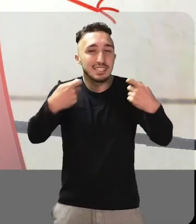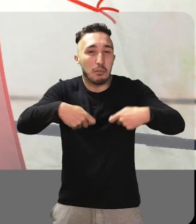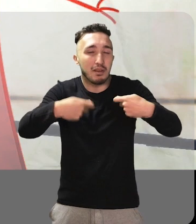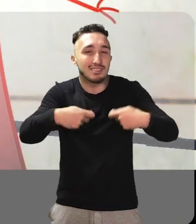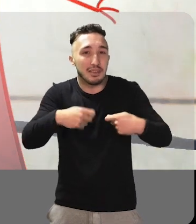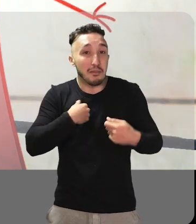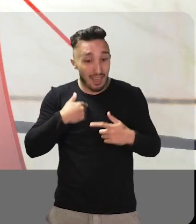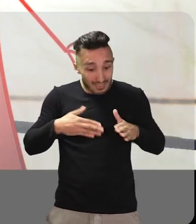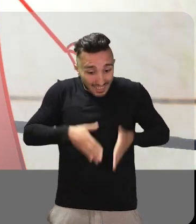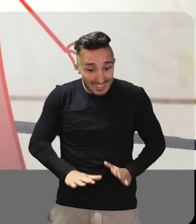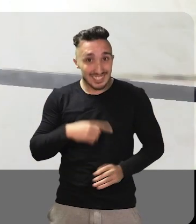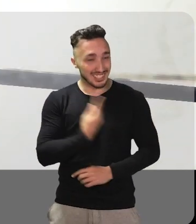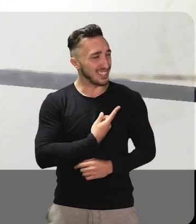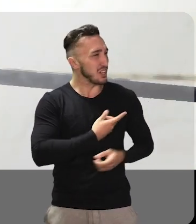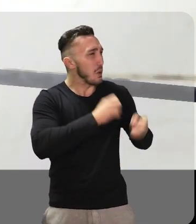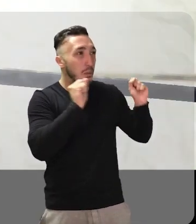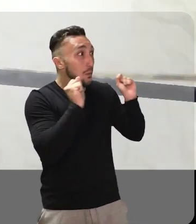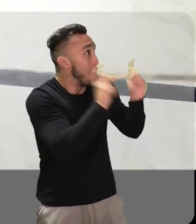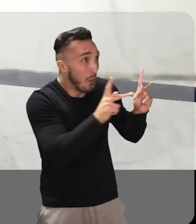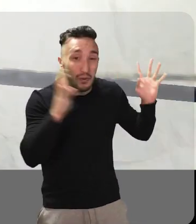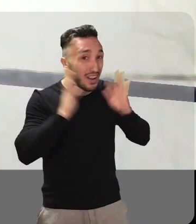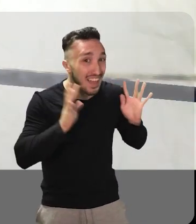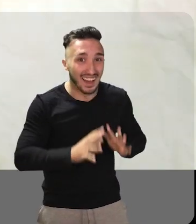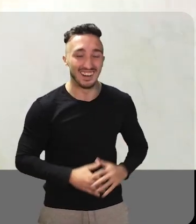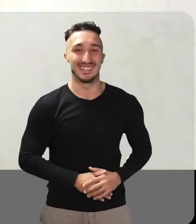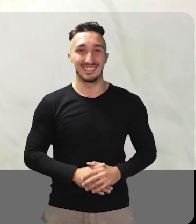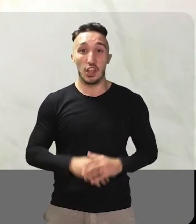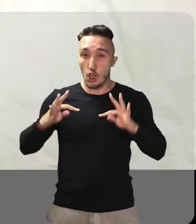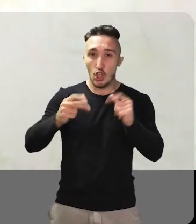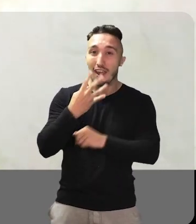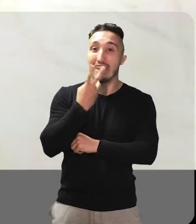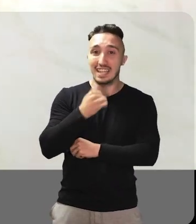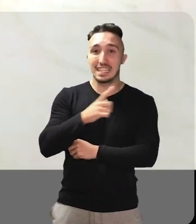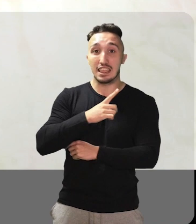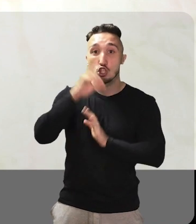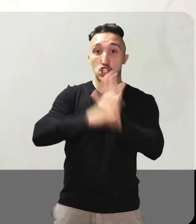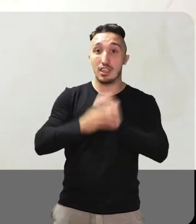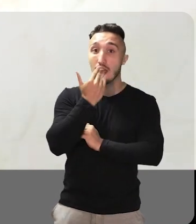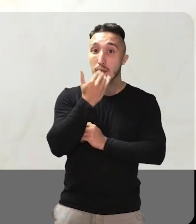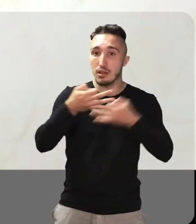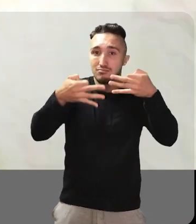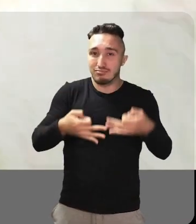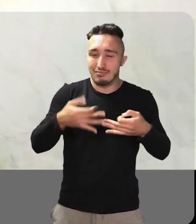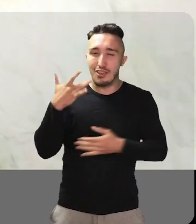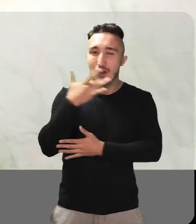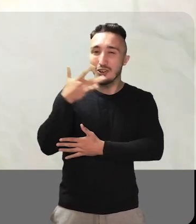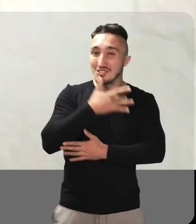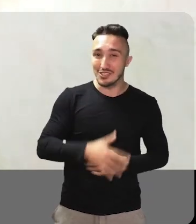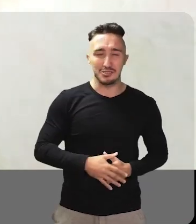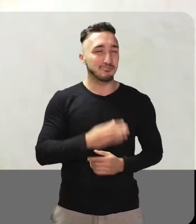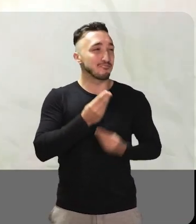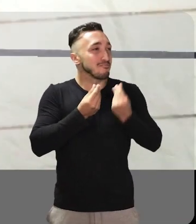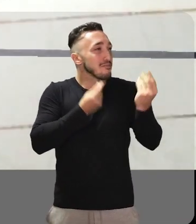necessária para ter a gente! Mandou bem, mãe! Isso aí! Toda criança tem direito a uma alimentação adequada e